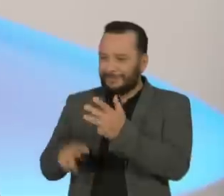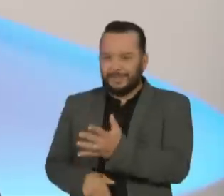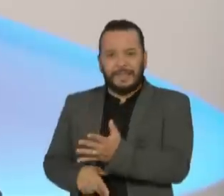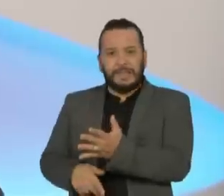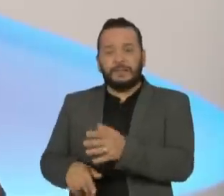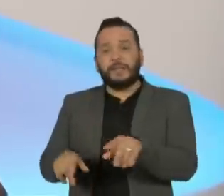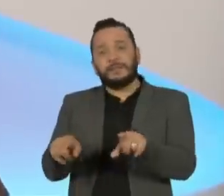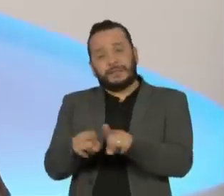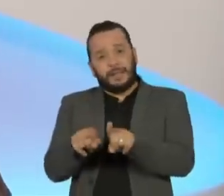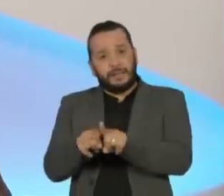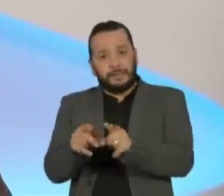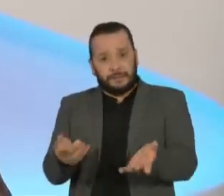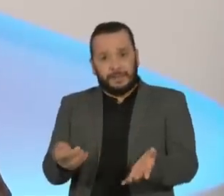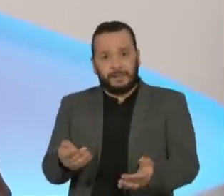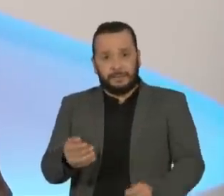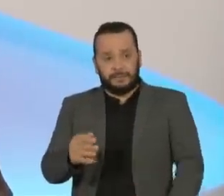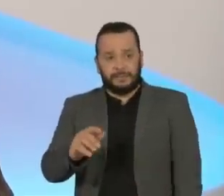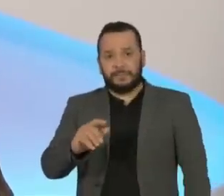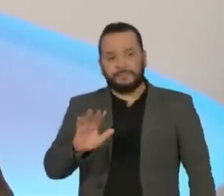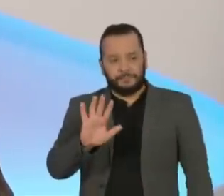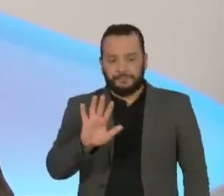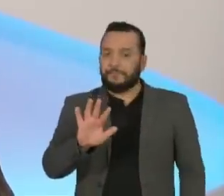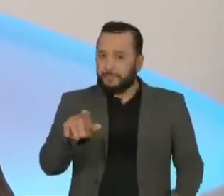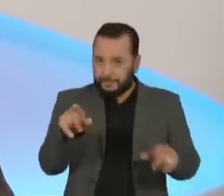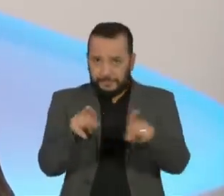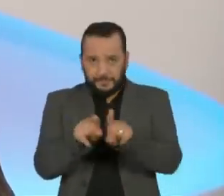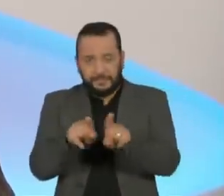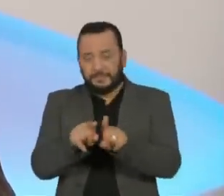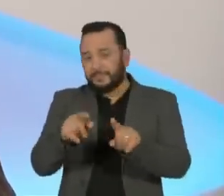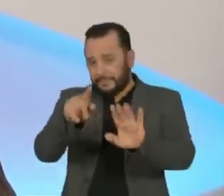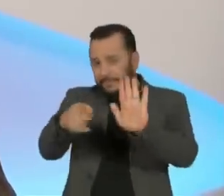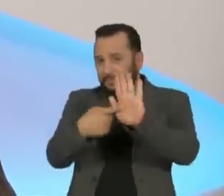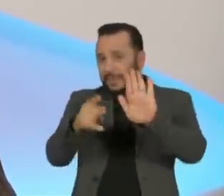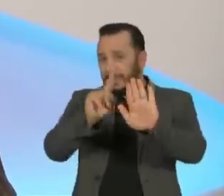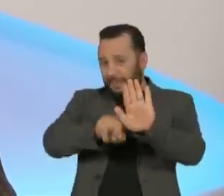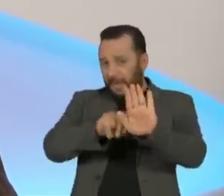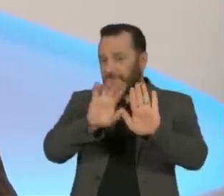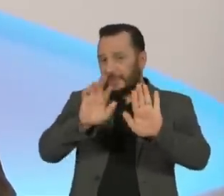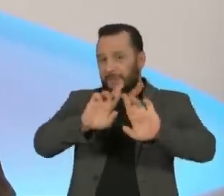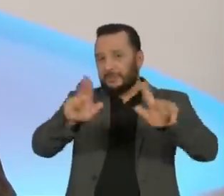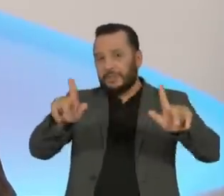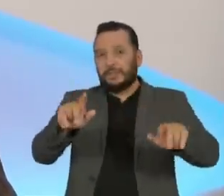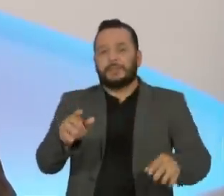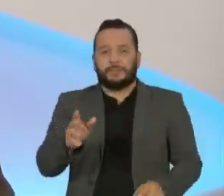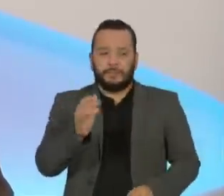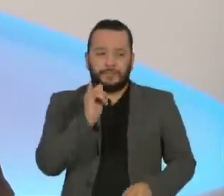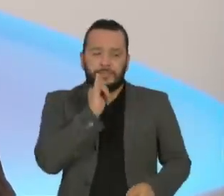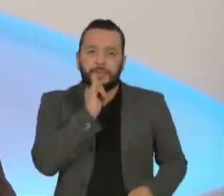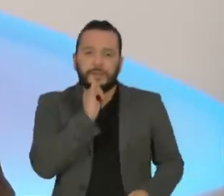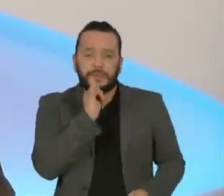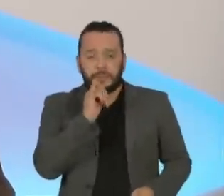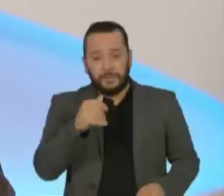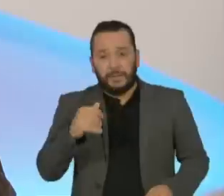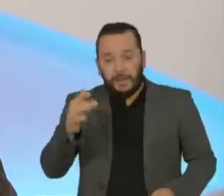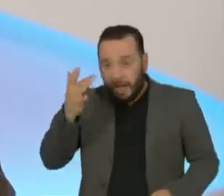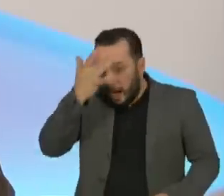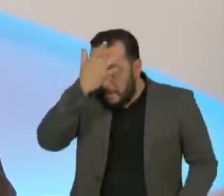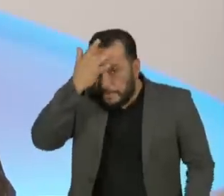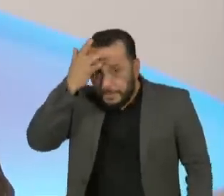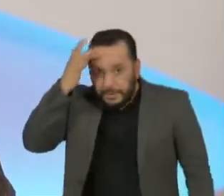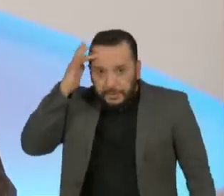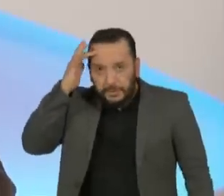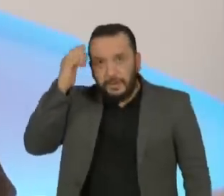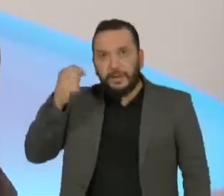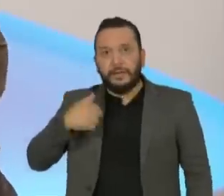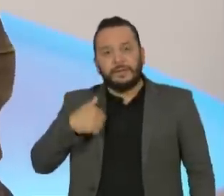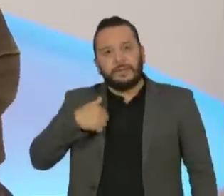Eu vou dizer, não é que tenha palmoli. A metáfora é um pouco mais sofisticada. Eu acho que o intelectual de esquerda é o campeão mundial